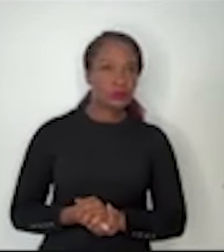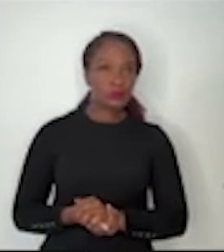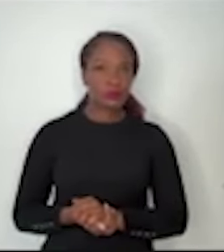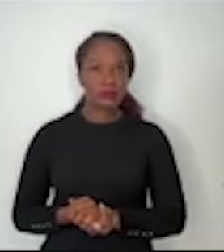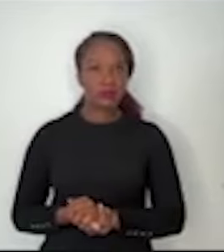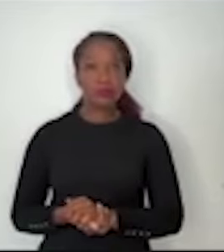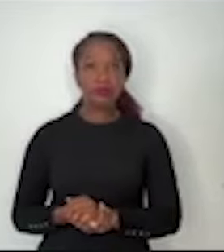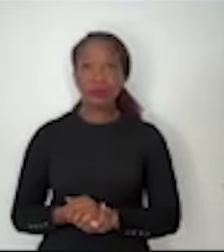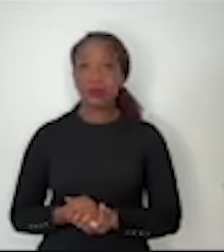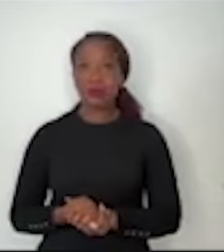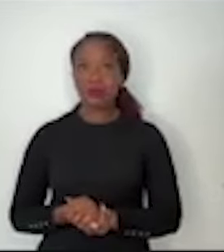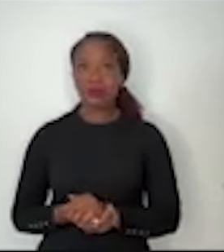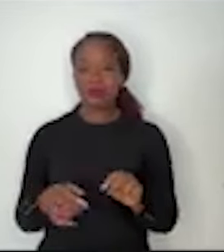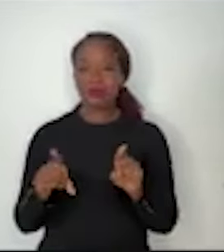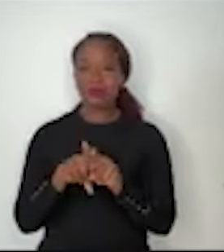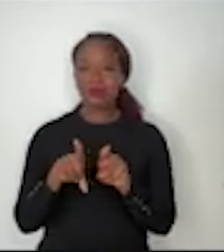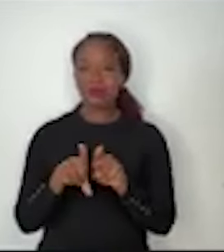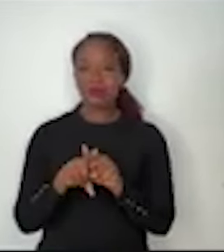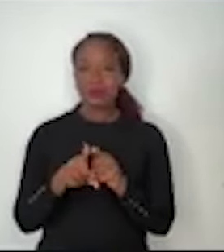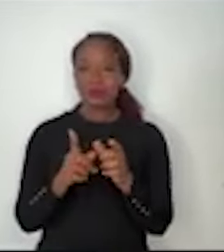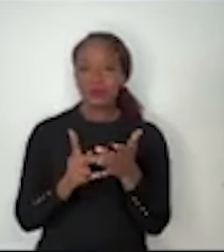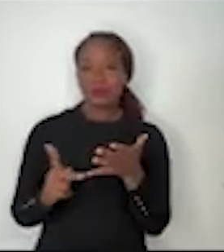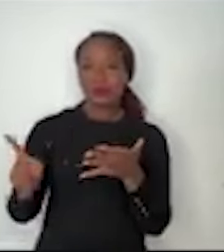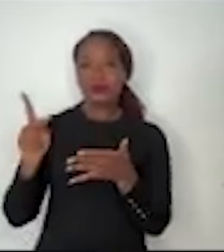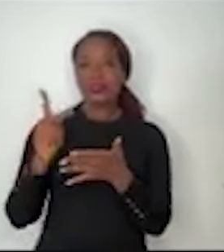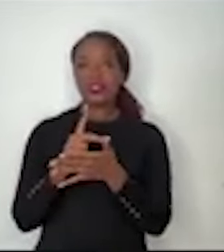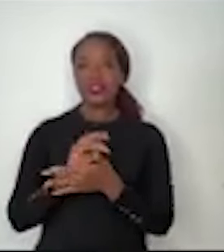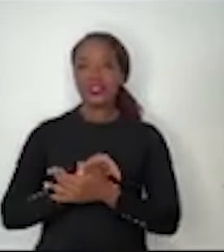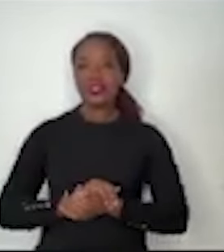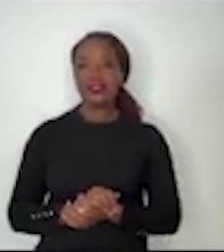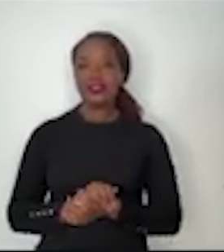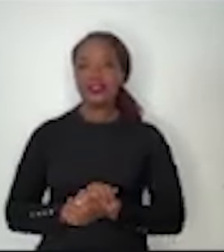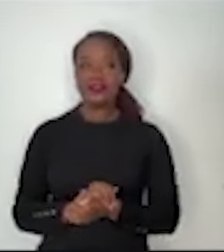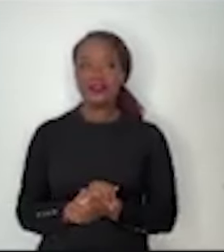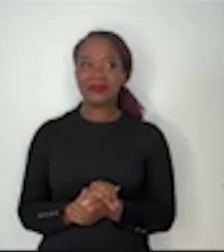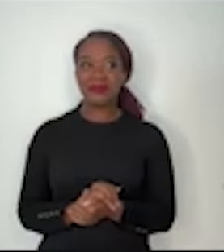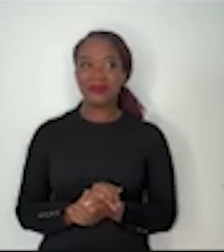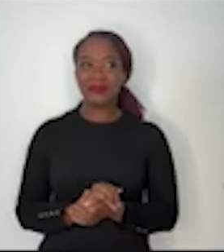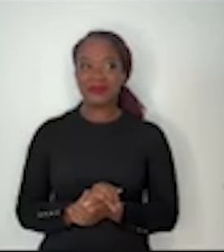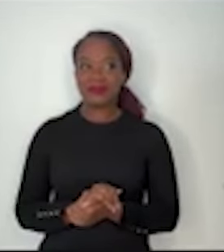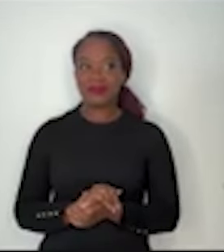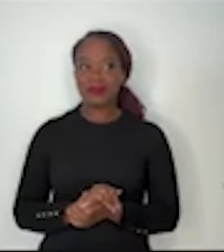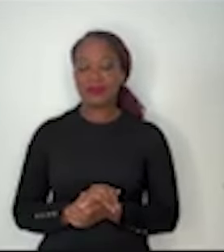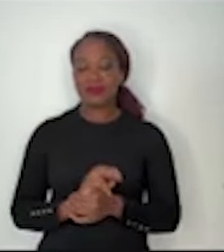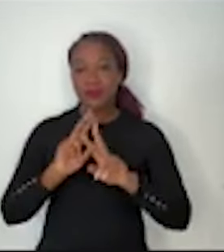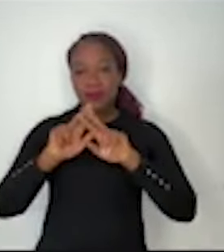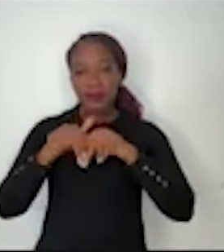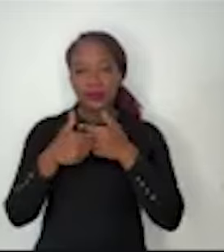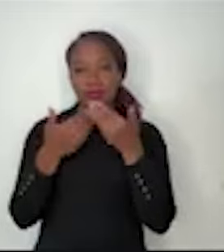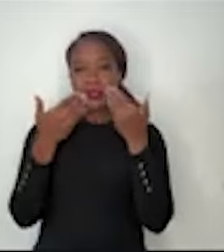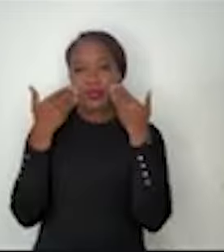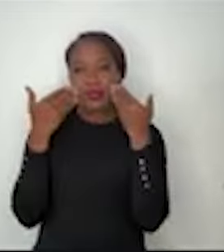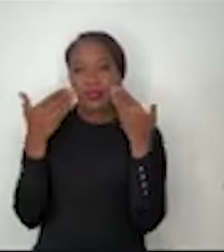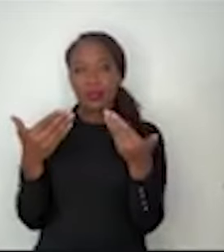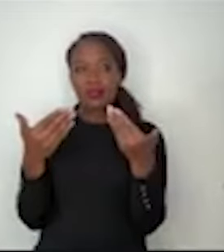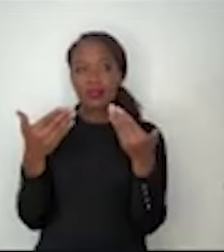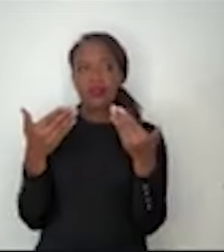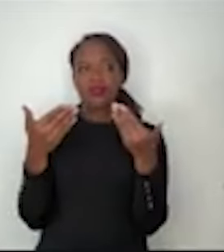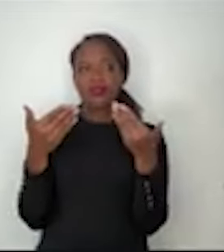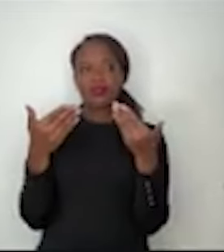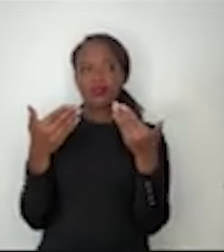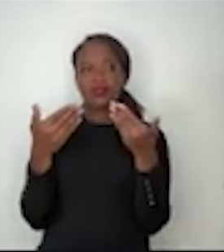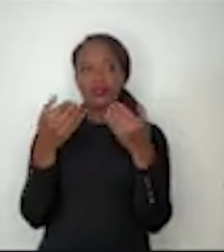gerador de riquezas do que as economias planificadas. Por isso que eu dei ênfase na questão do sistema tributário.